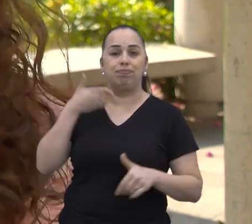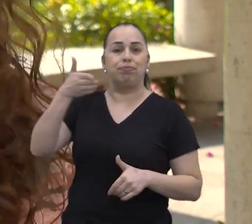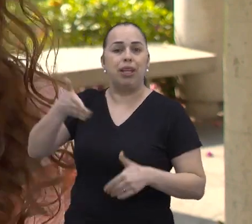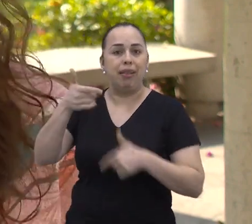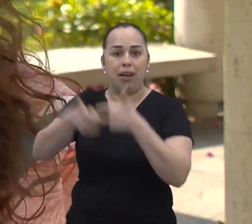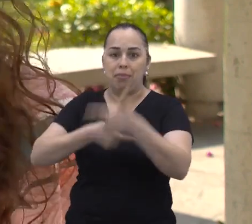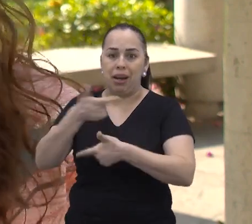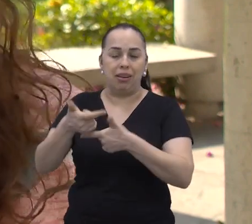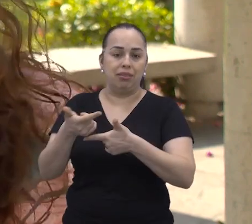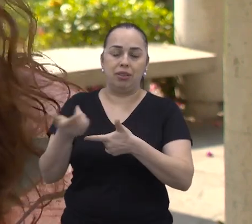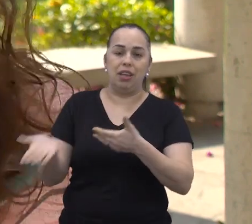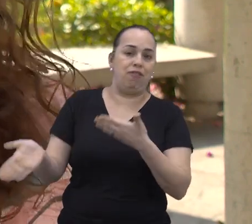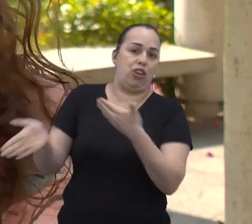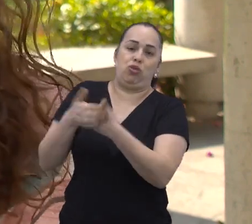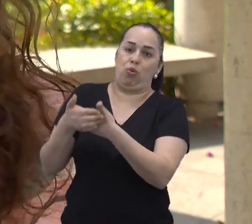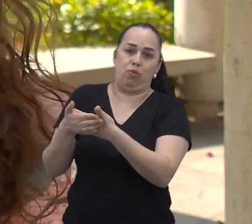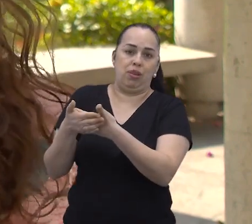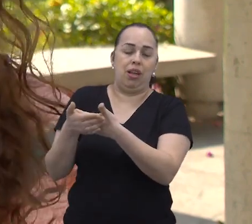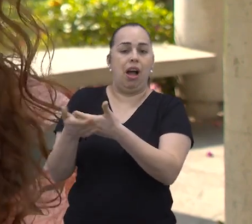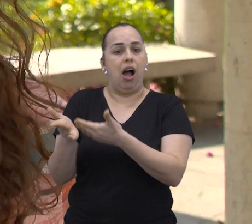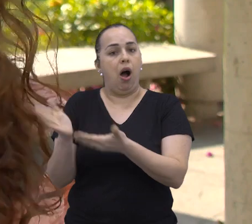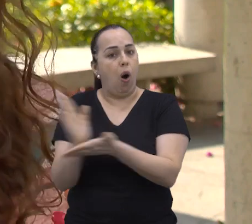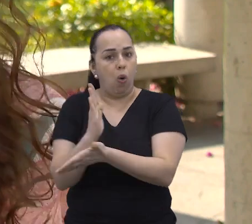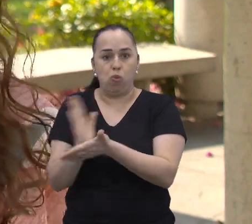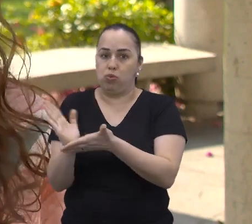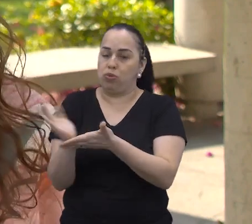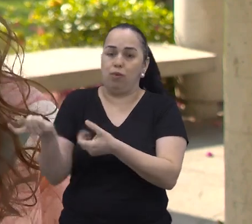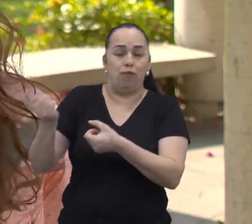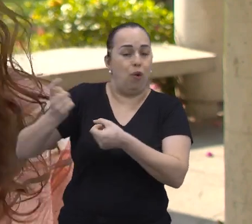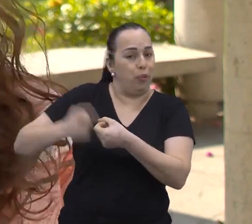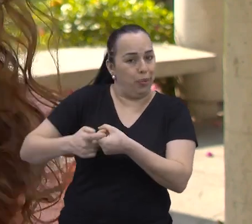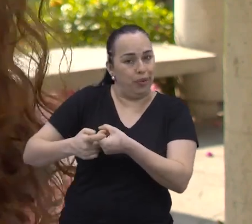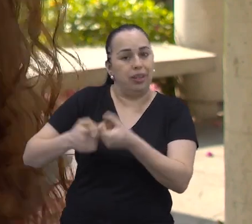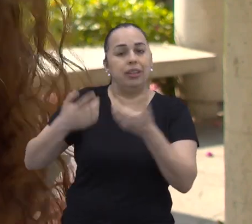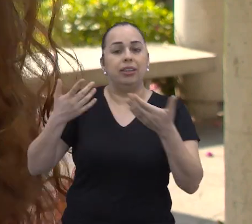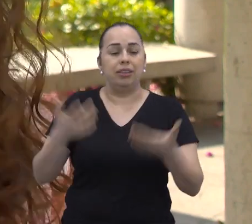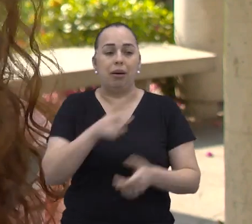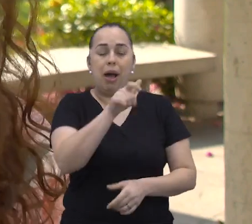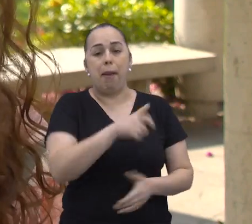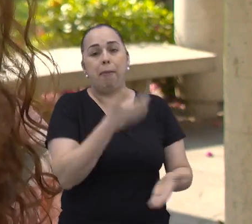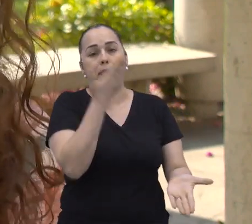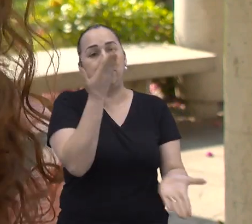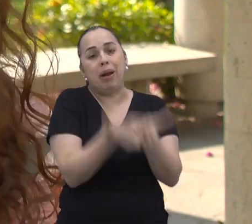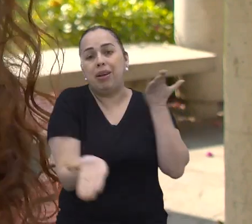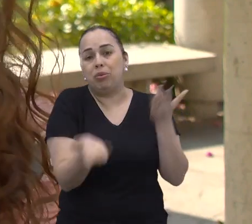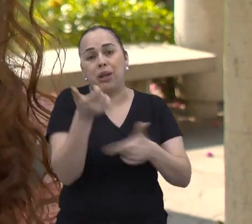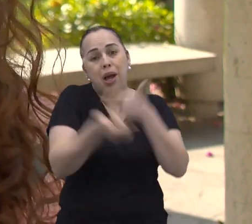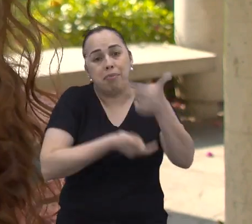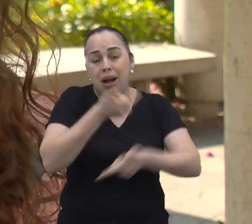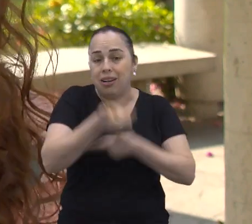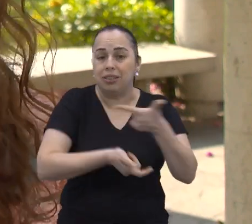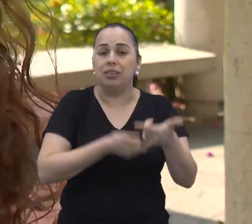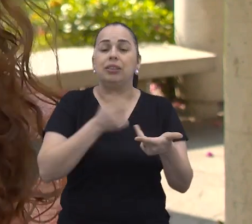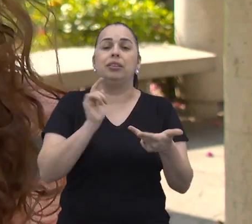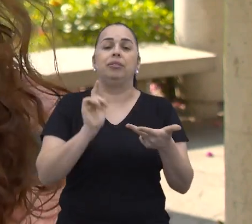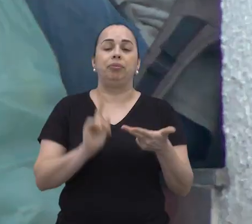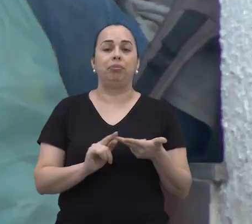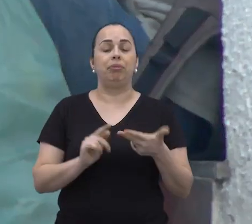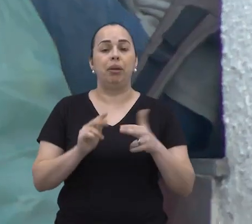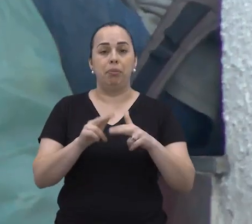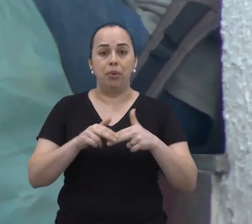E esses trabalhos não voltaram, alguns comércios não retomaram. Então, essas pessoas também perderam o seu trabalho.